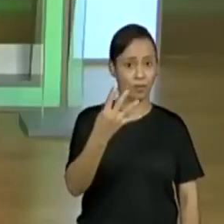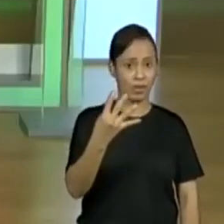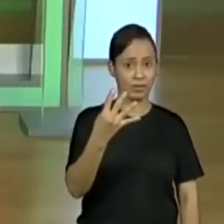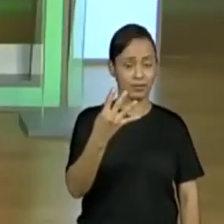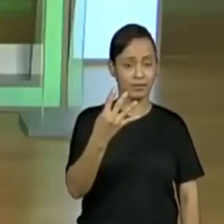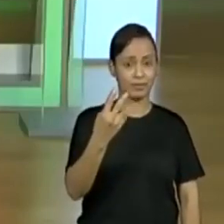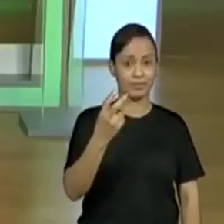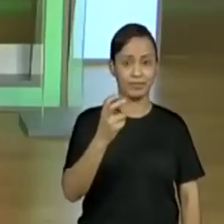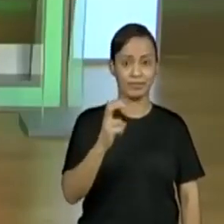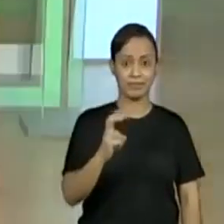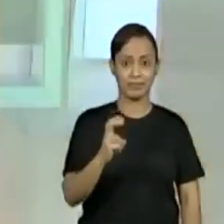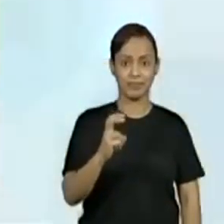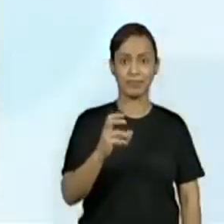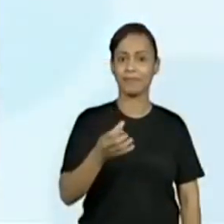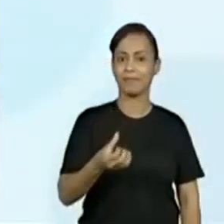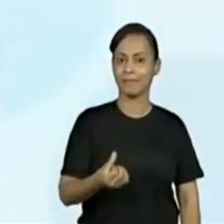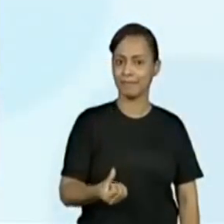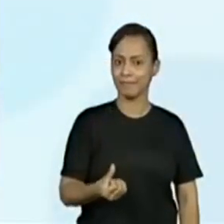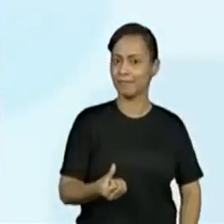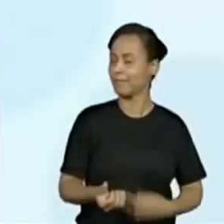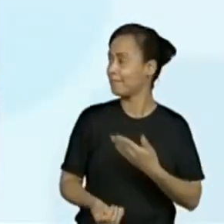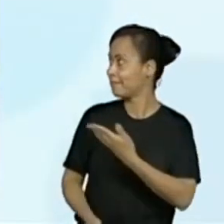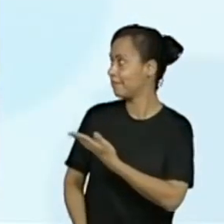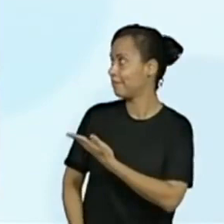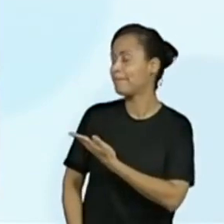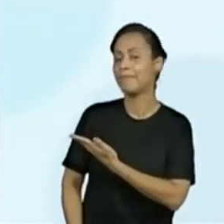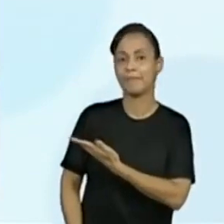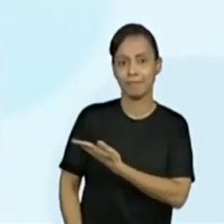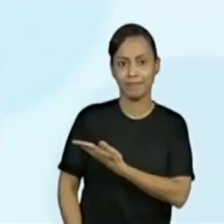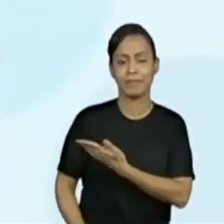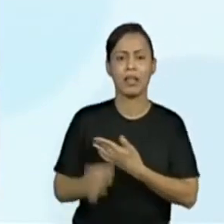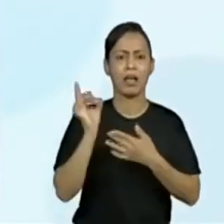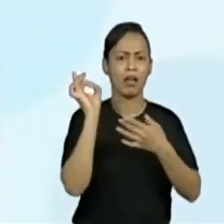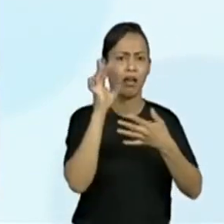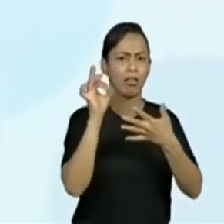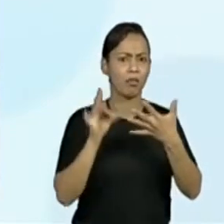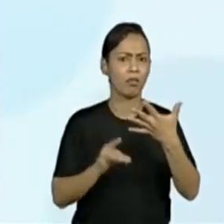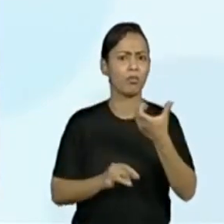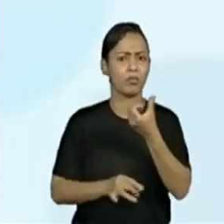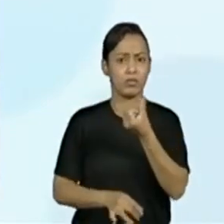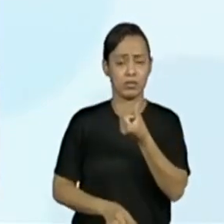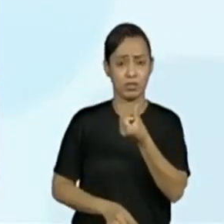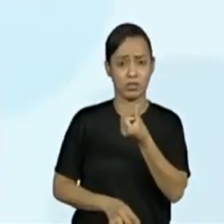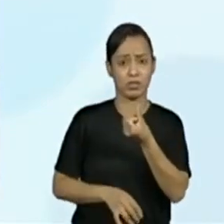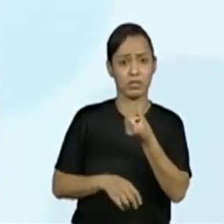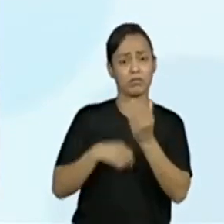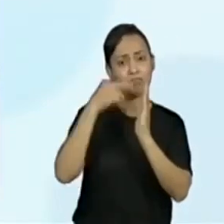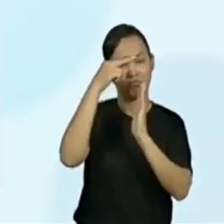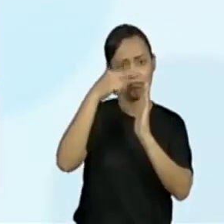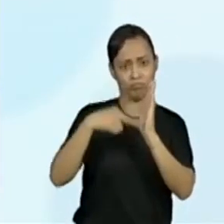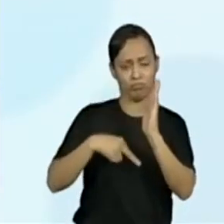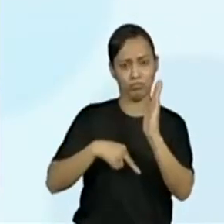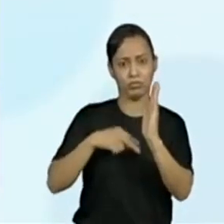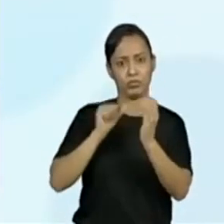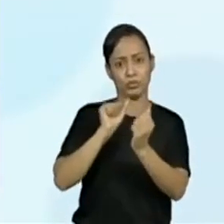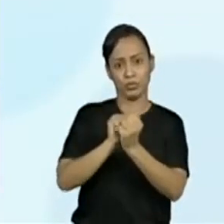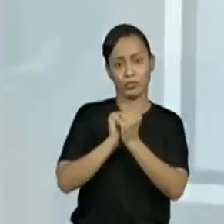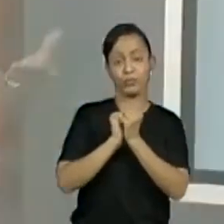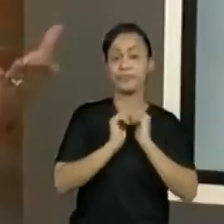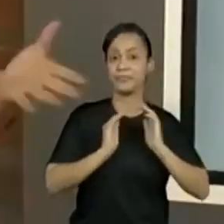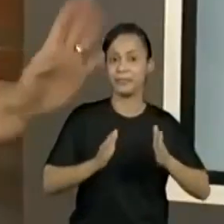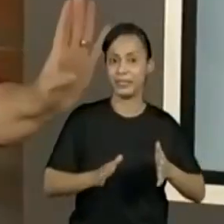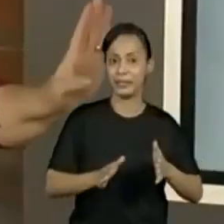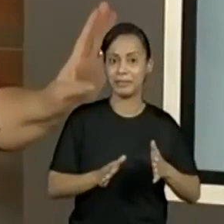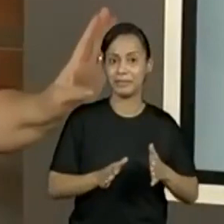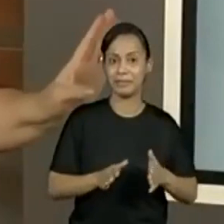quadrinha 4, a 5 e a 6. A gente fez a leitura de cada uma com vocês. Agora a gente tem que... Quem